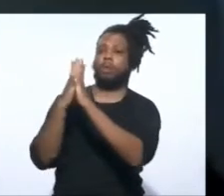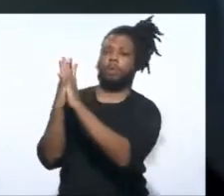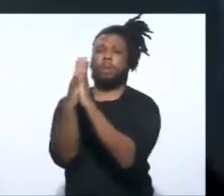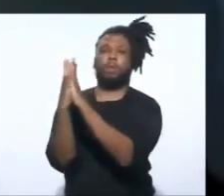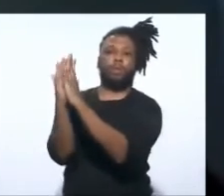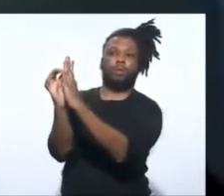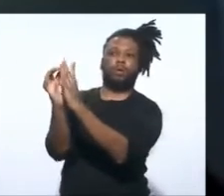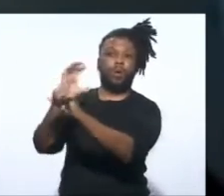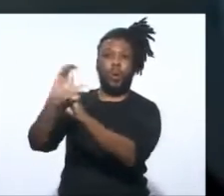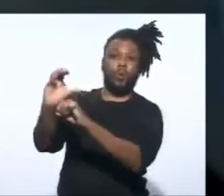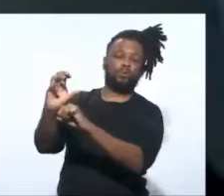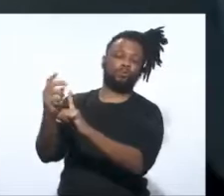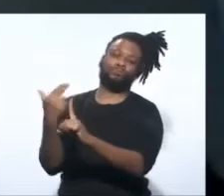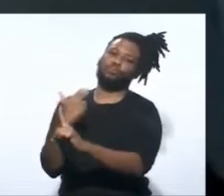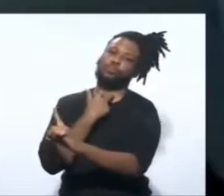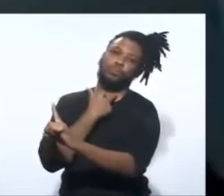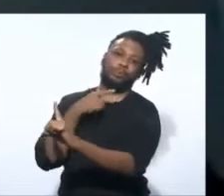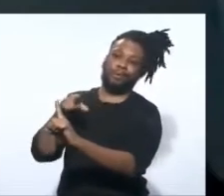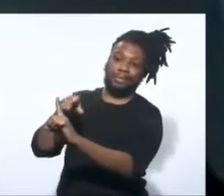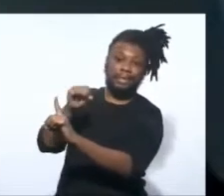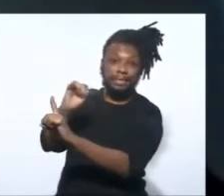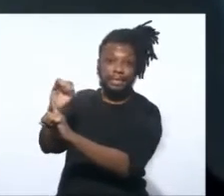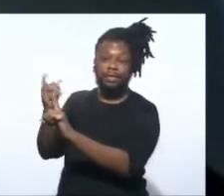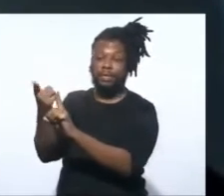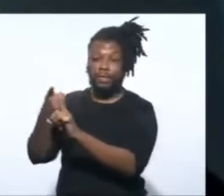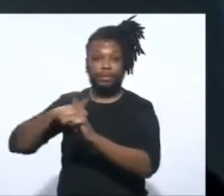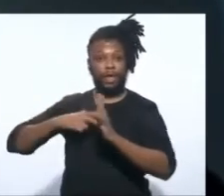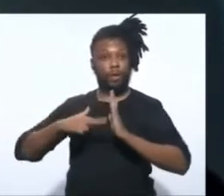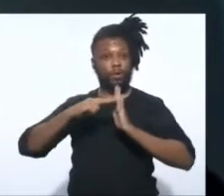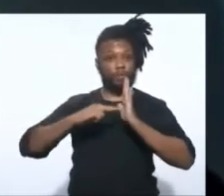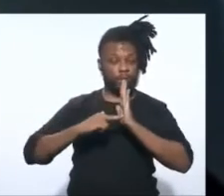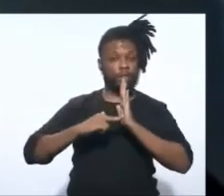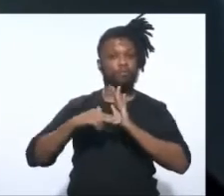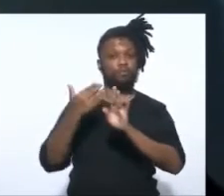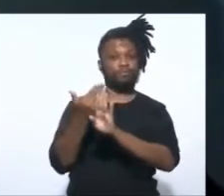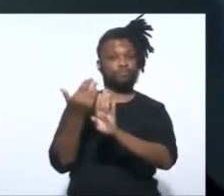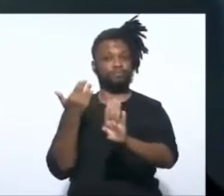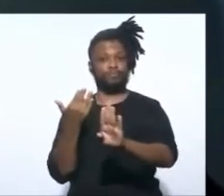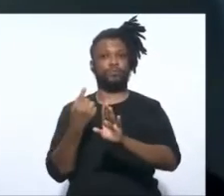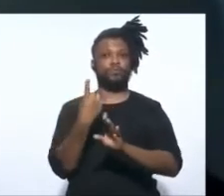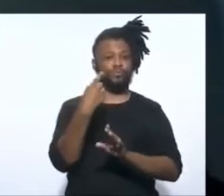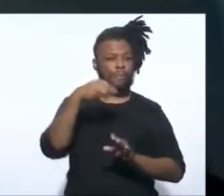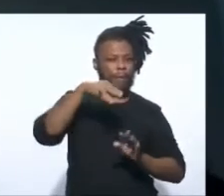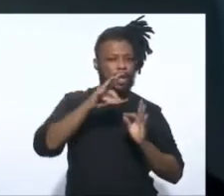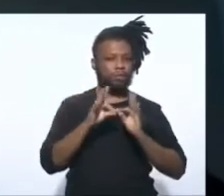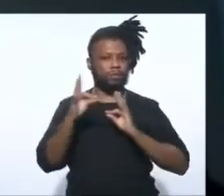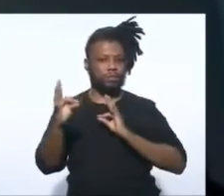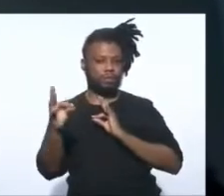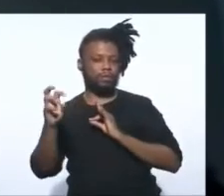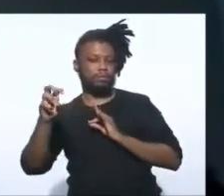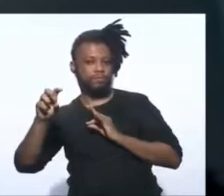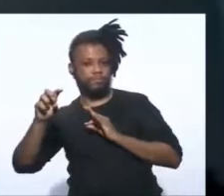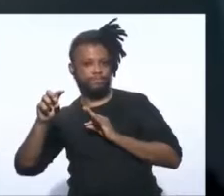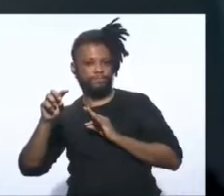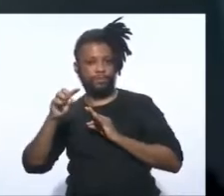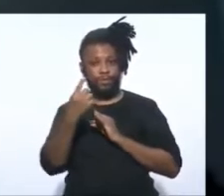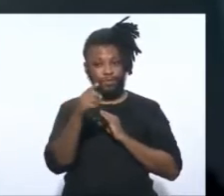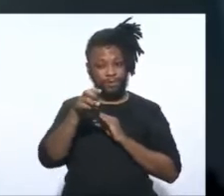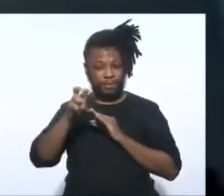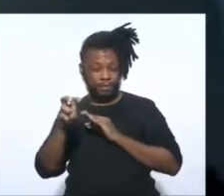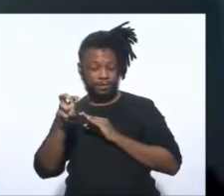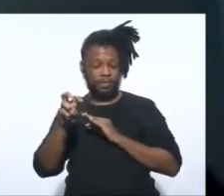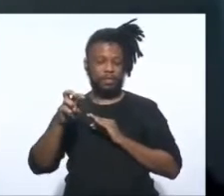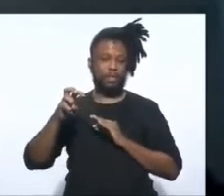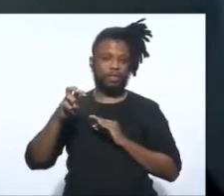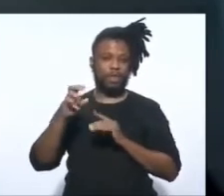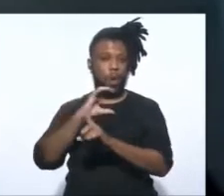ter culto. Porque se se estabelece o distanciamento de um metro e meio nesse momento, vão ser cultos muito vazios,